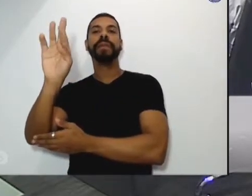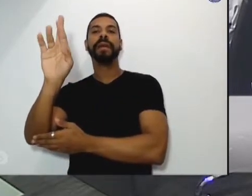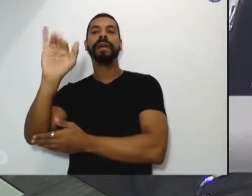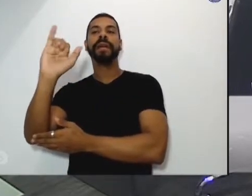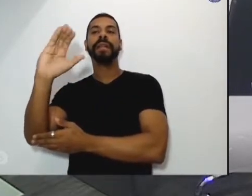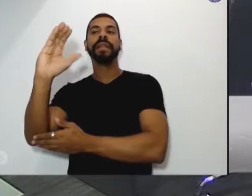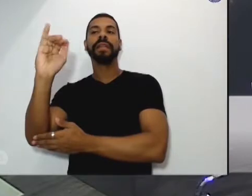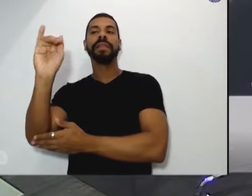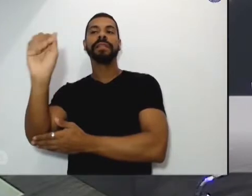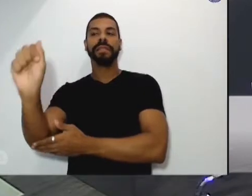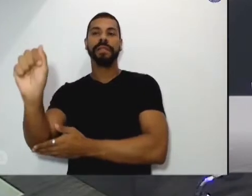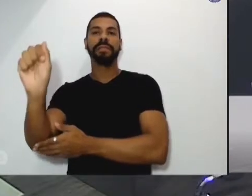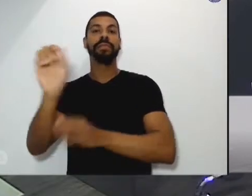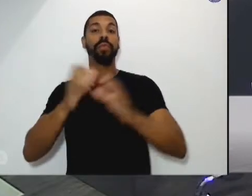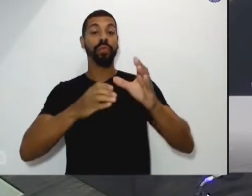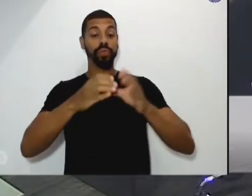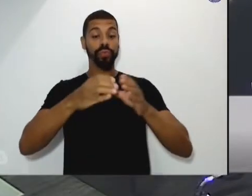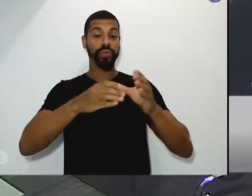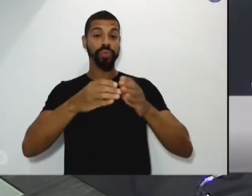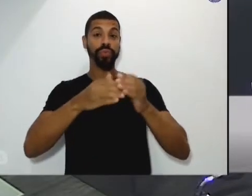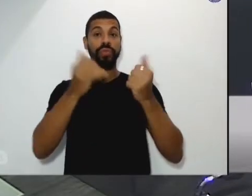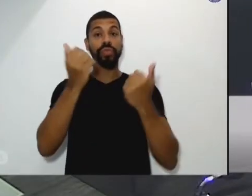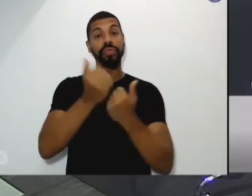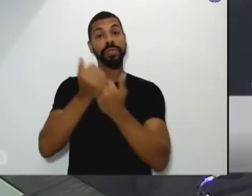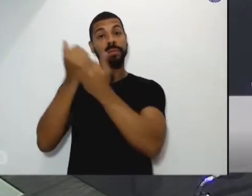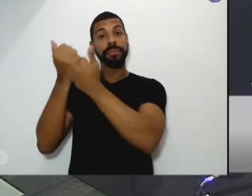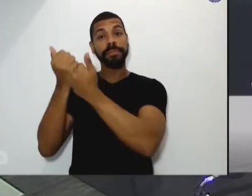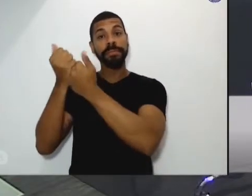Arquidiocesana da Campanha da Fraternidade.